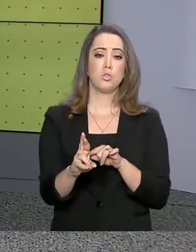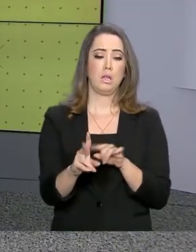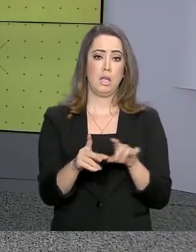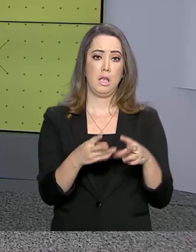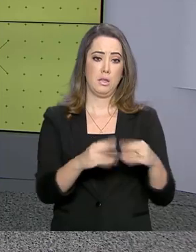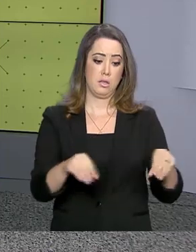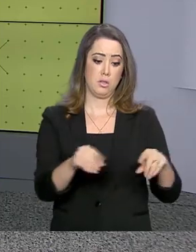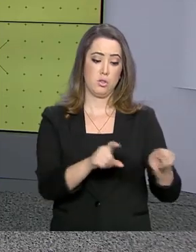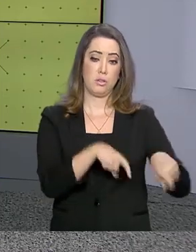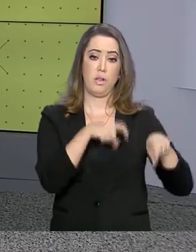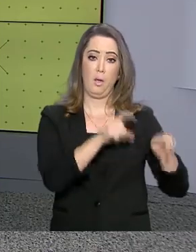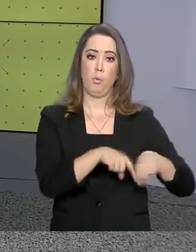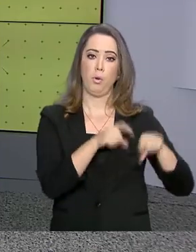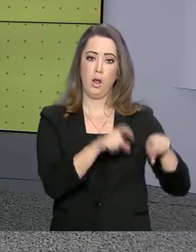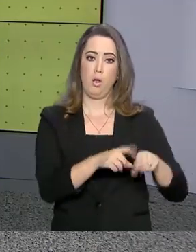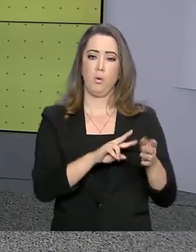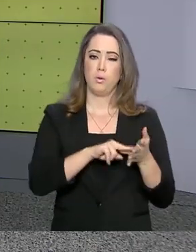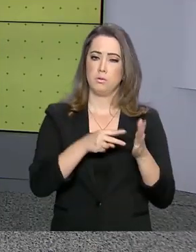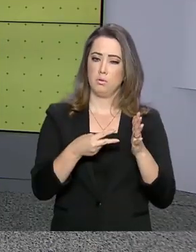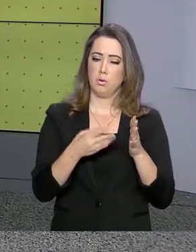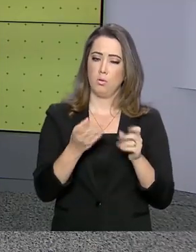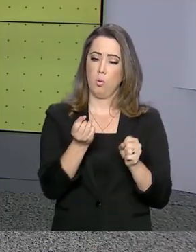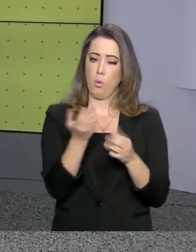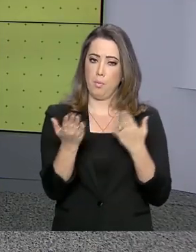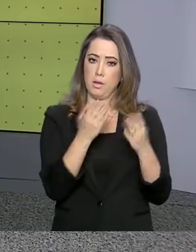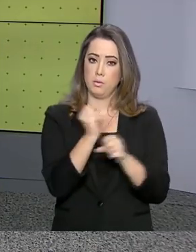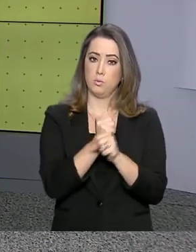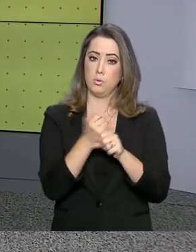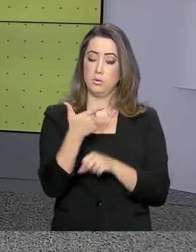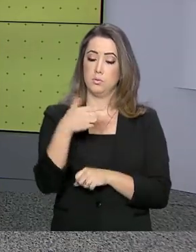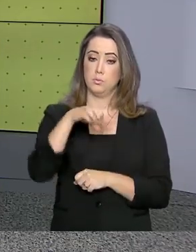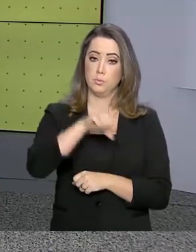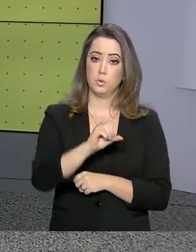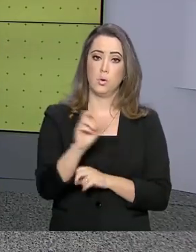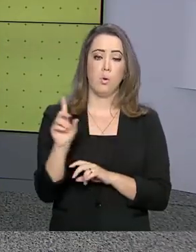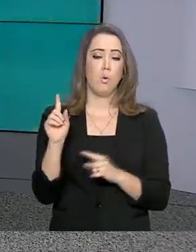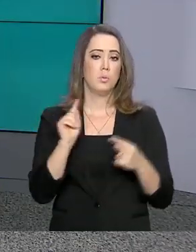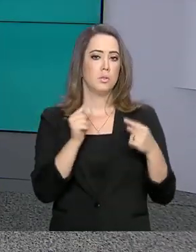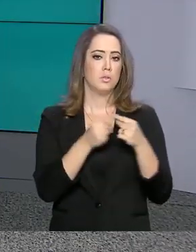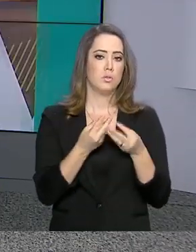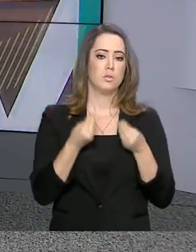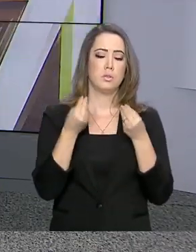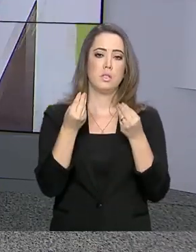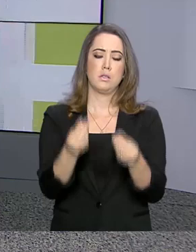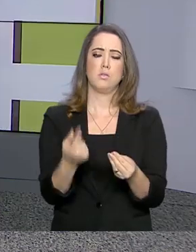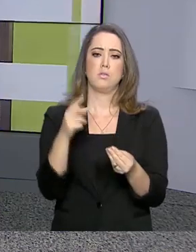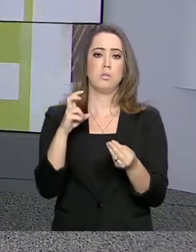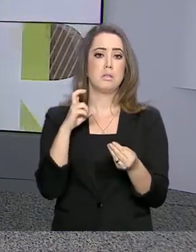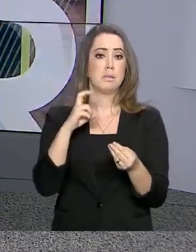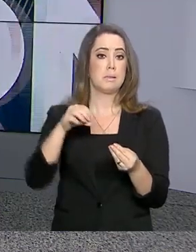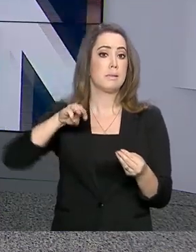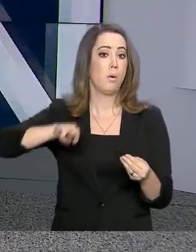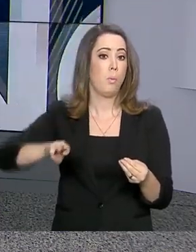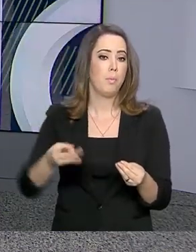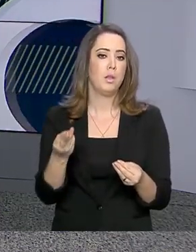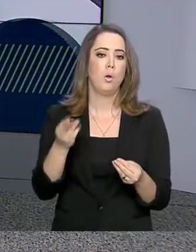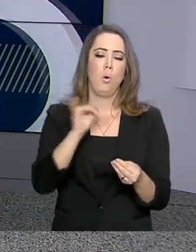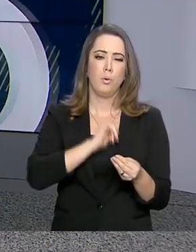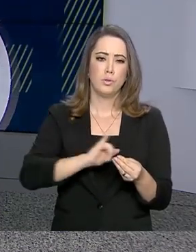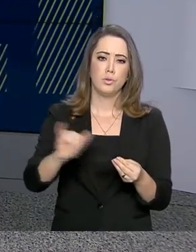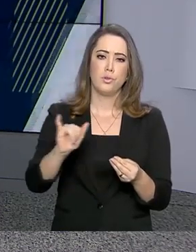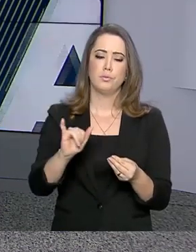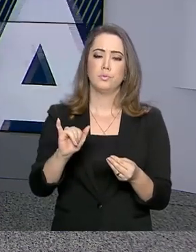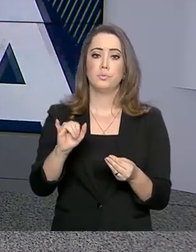Territorial Rural, referente ao exercício de 2019. A previsão é de que sejam recebidas mais de 5 milhões de